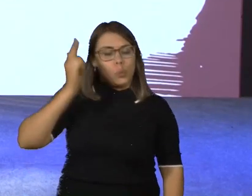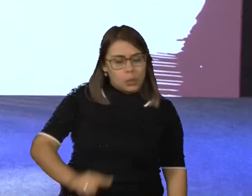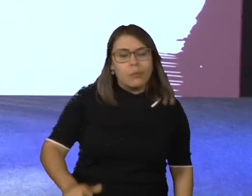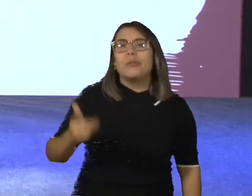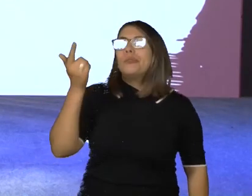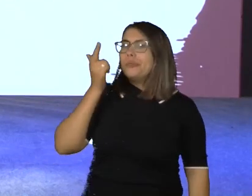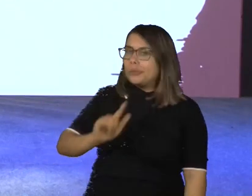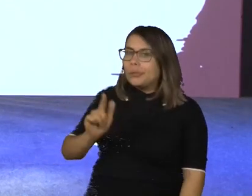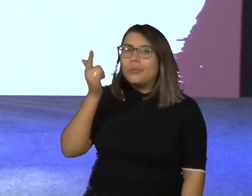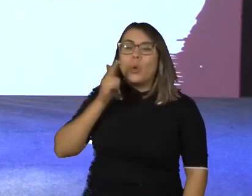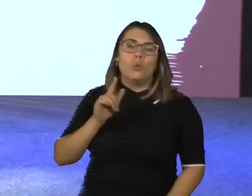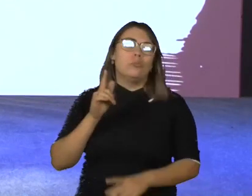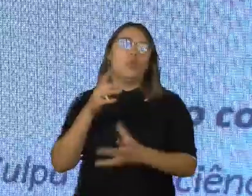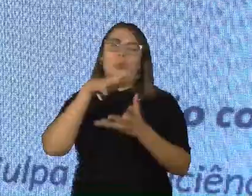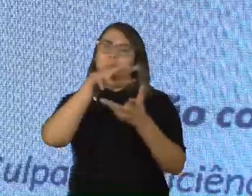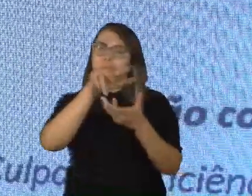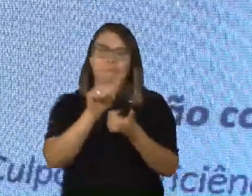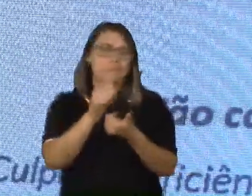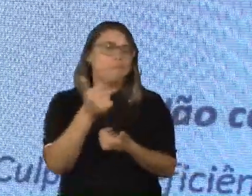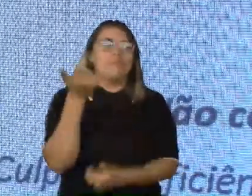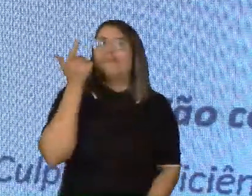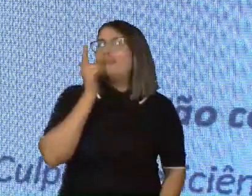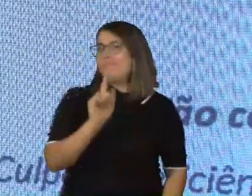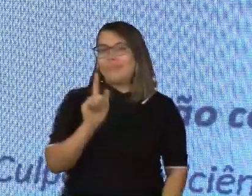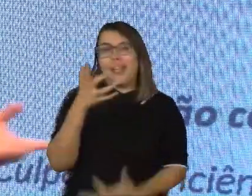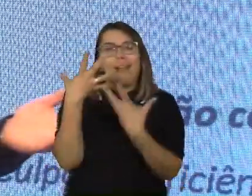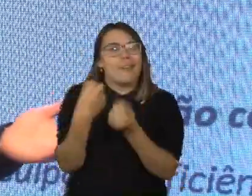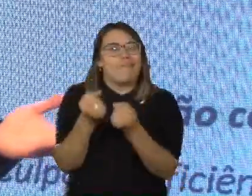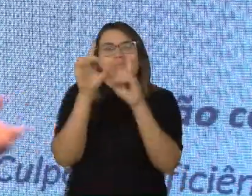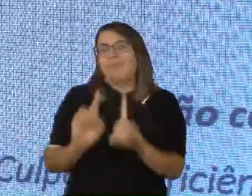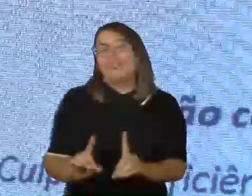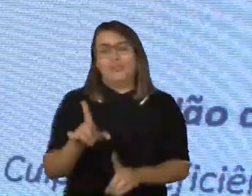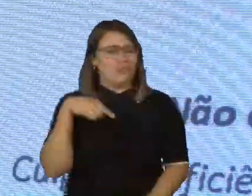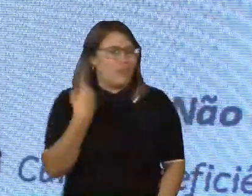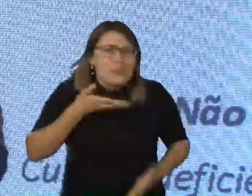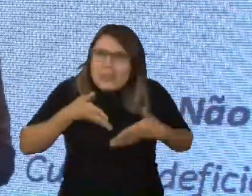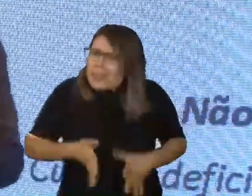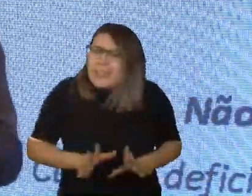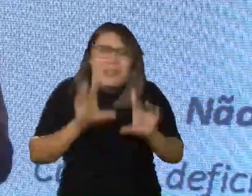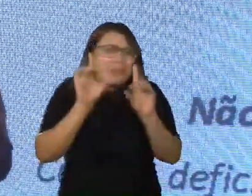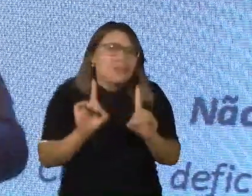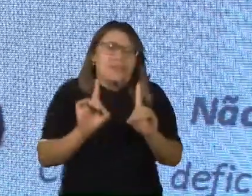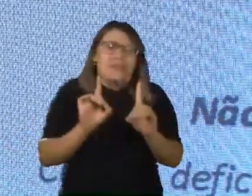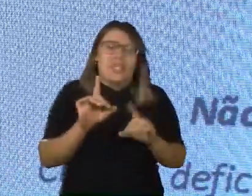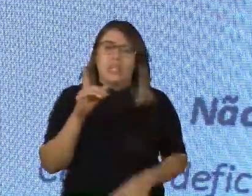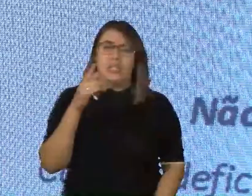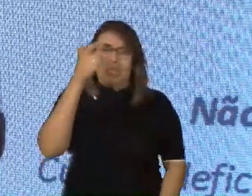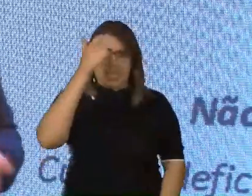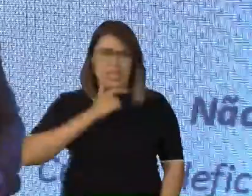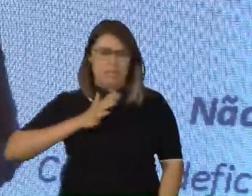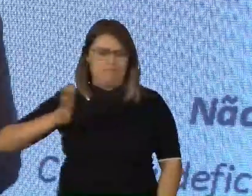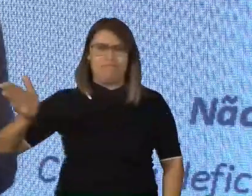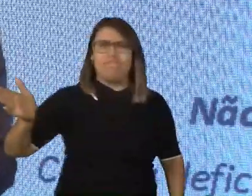mundo, Alex, não está preparado. Eu quero dizer para vocês que nós não nascemos preparados. Nós simplesmente enfrentamos. Eu,